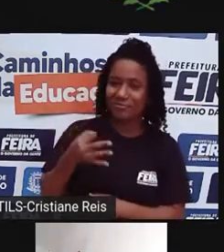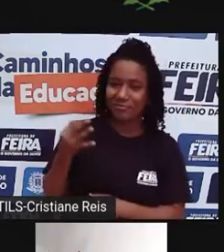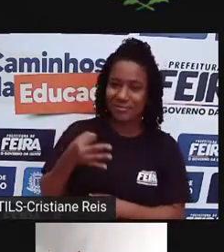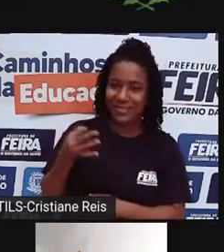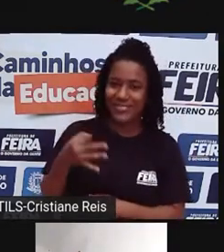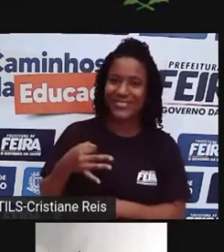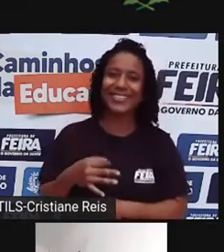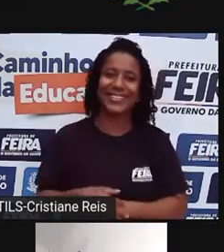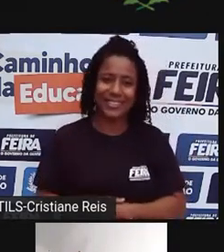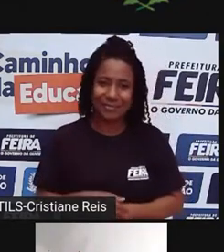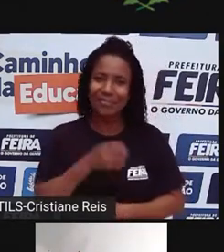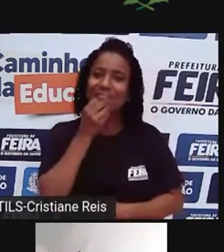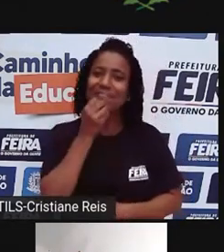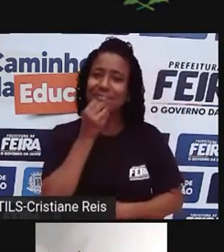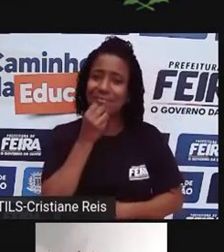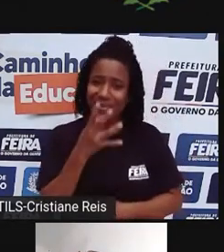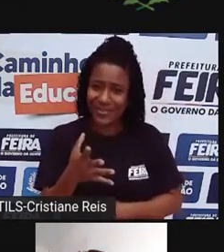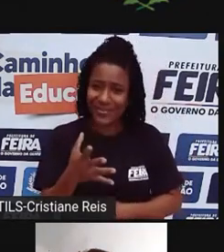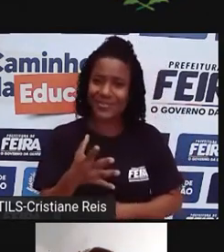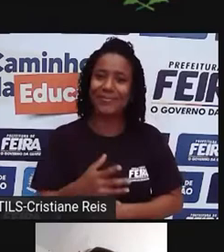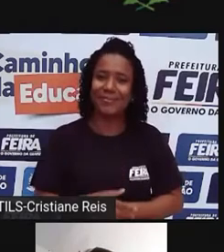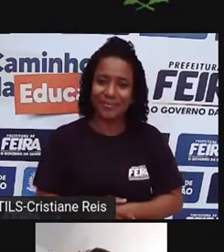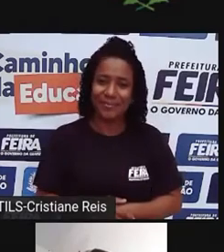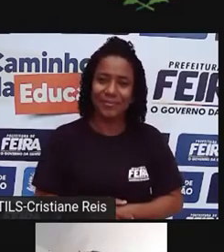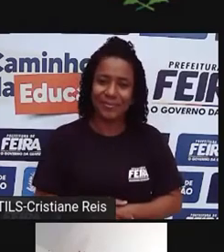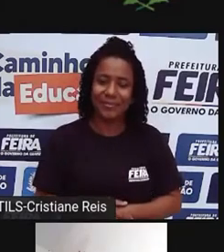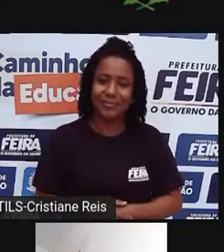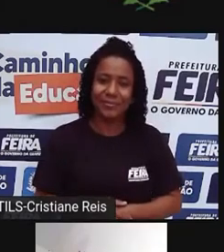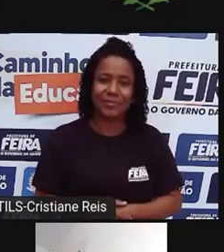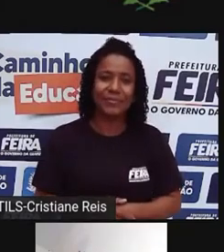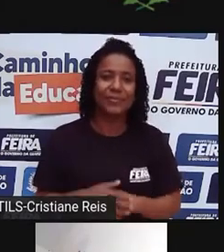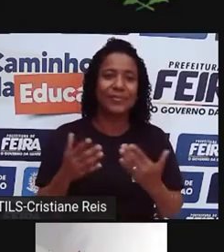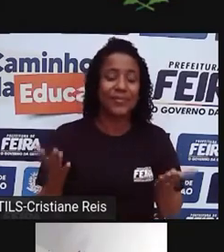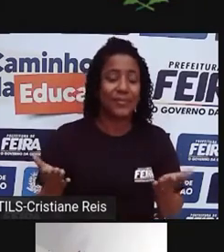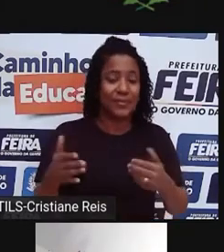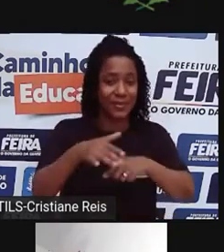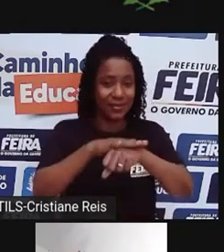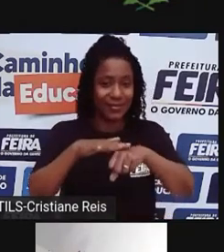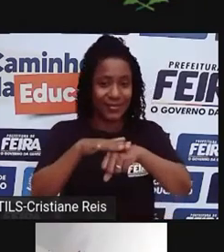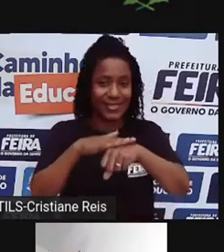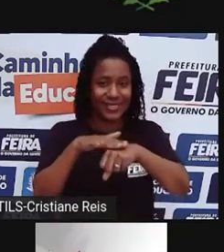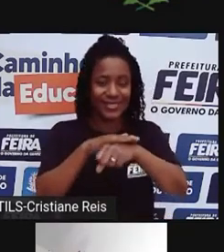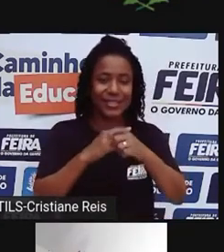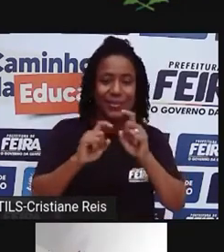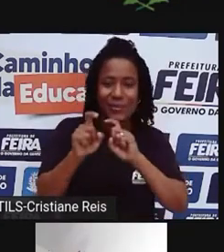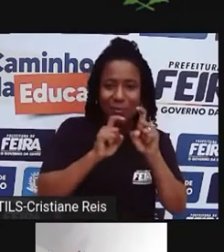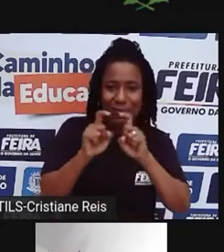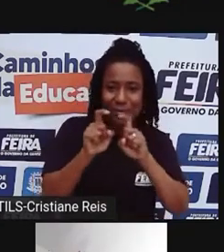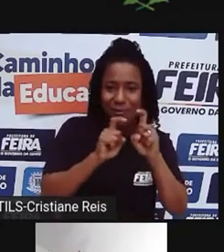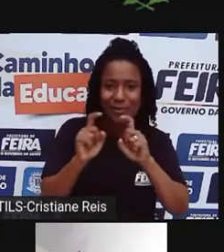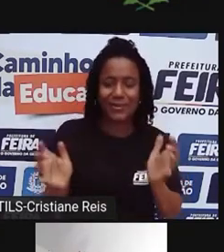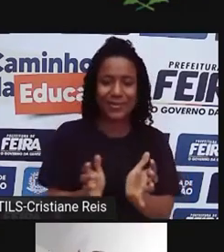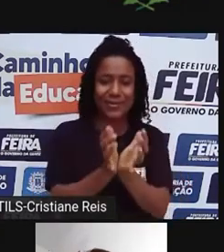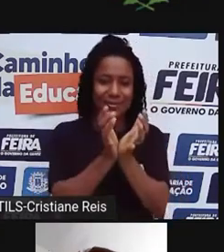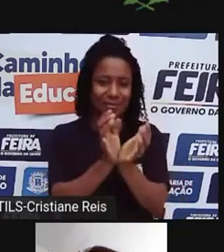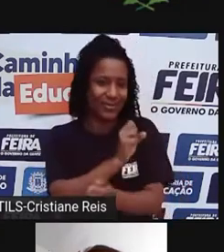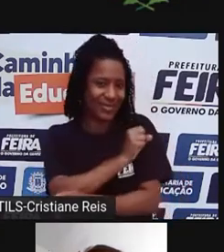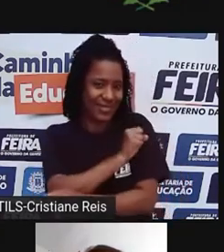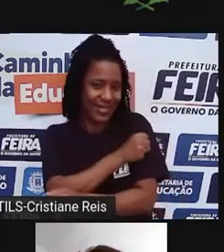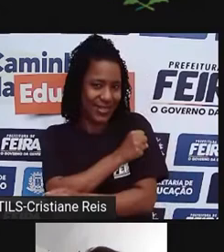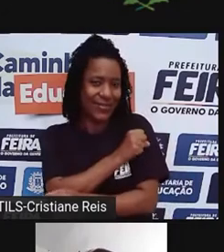começo, realmente. A gente está conversando aqui com o pessoal do oitavo ano, eu tenho certeza que eles já sabem um pouquinho da história do Brasil.